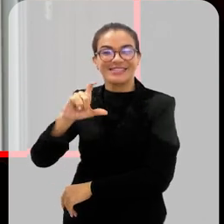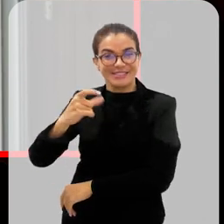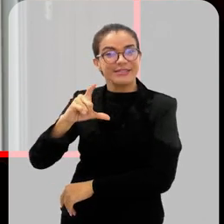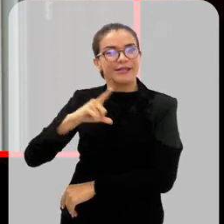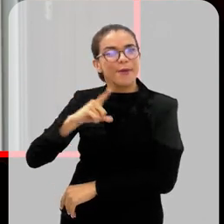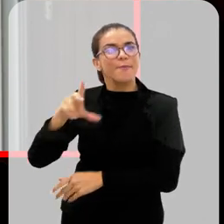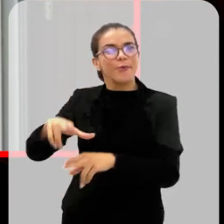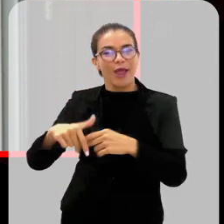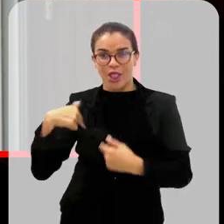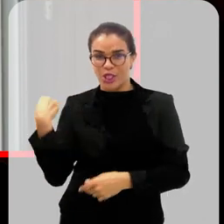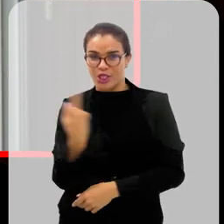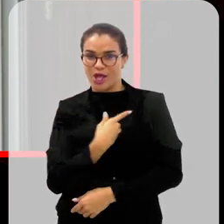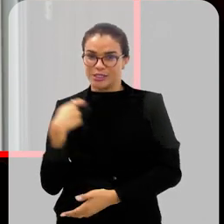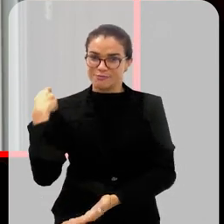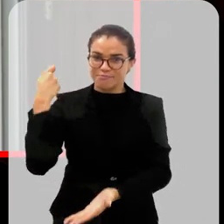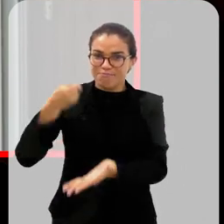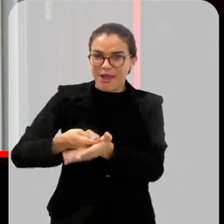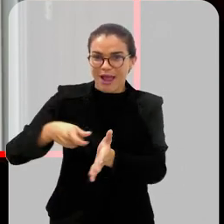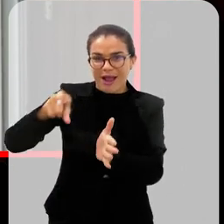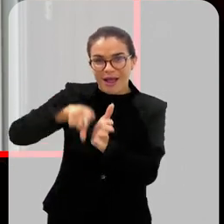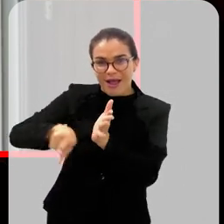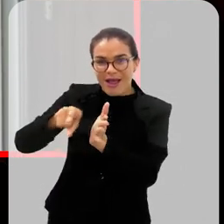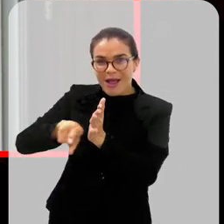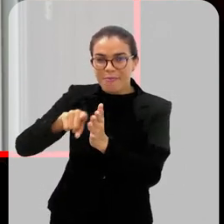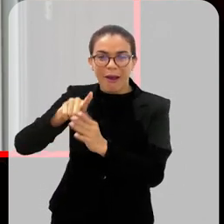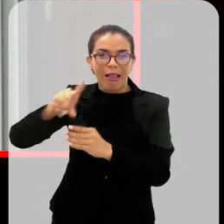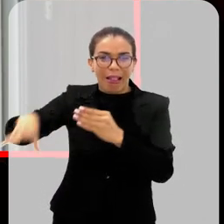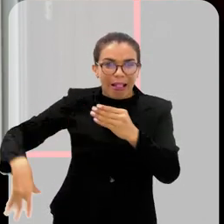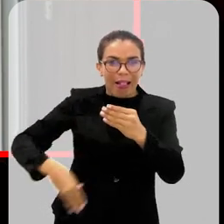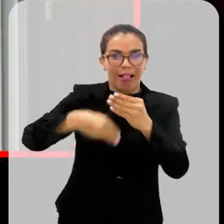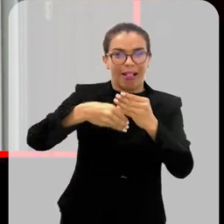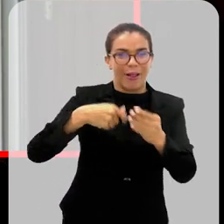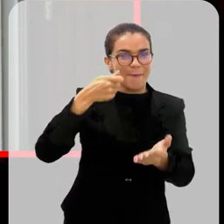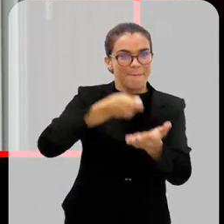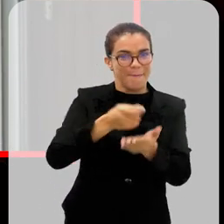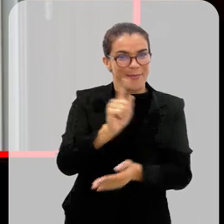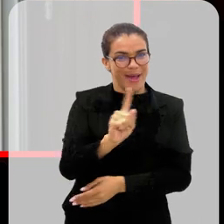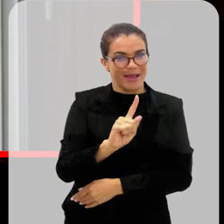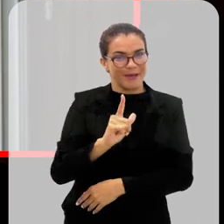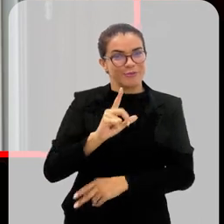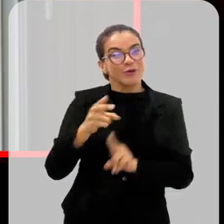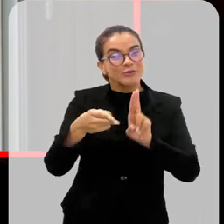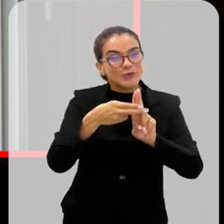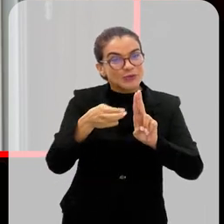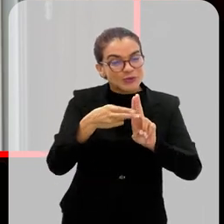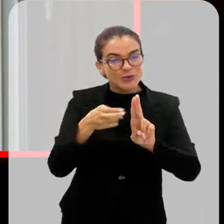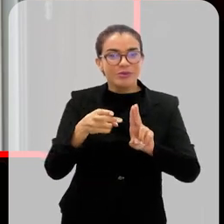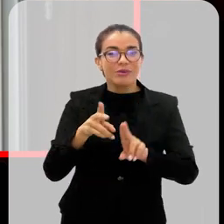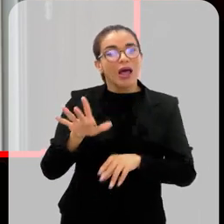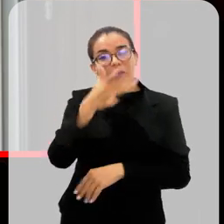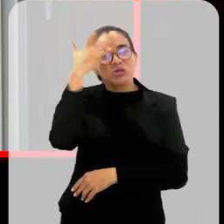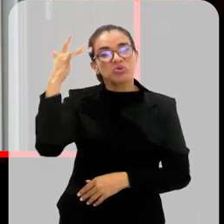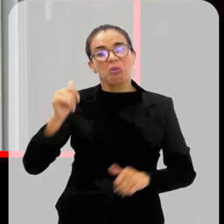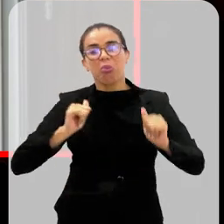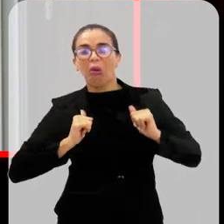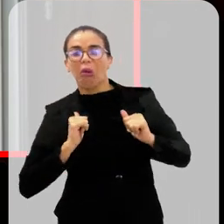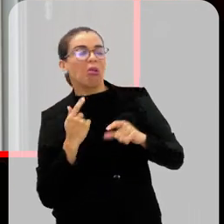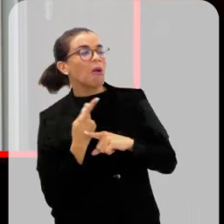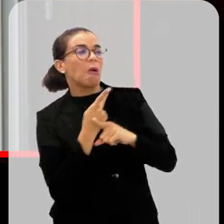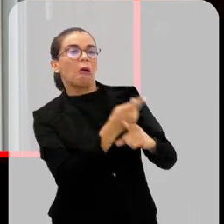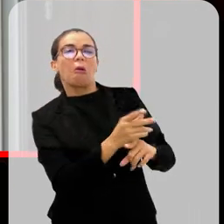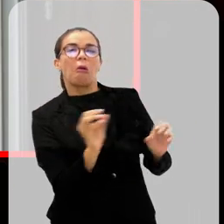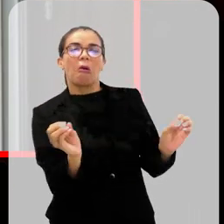em função dos impostos que pagamos. Mas a gente não vai pagar mais por elas, porque elas estão ali no SUS. Aí o sujeito não vai lá